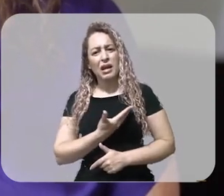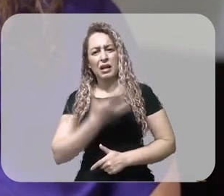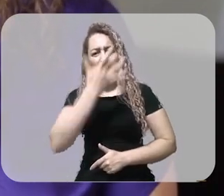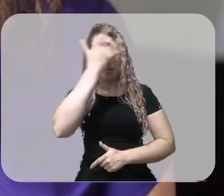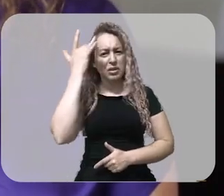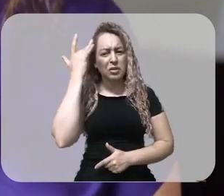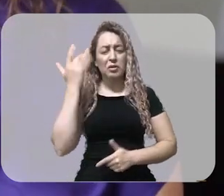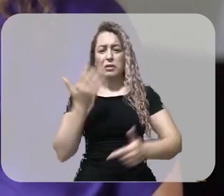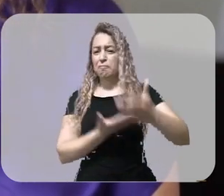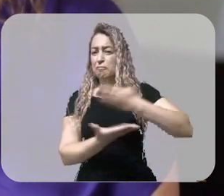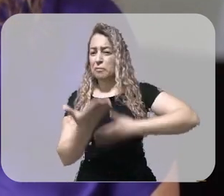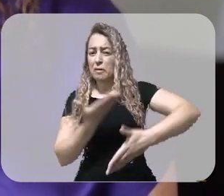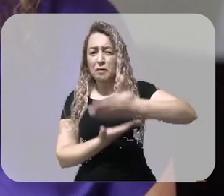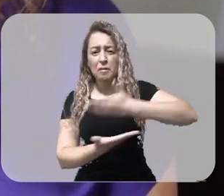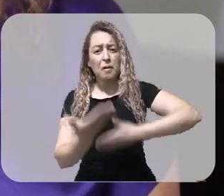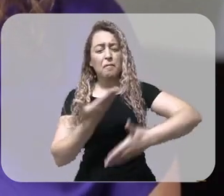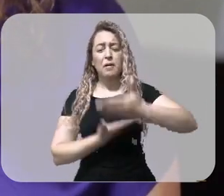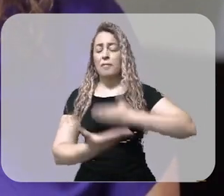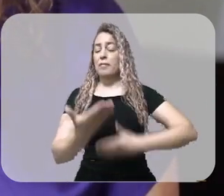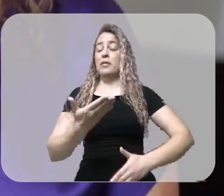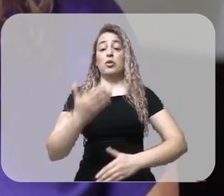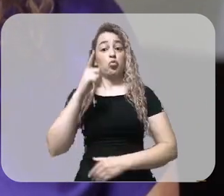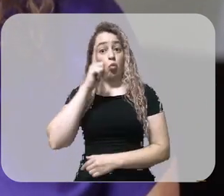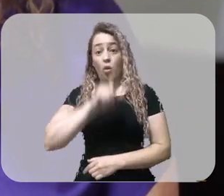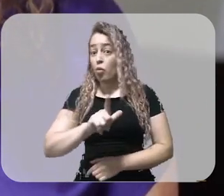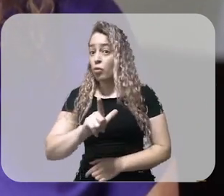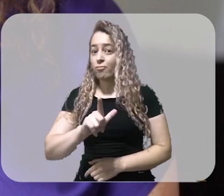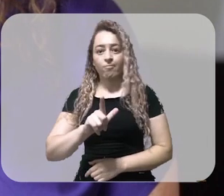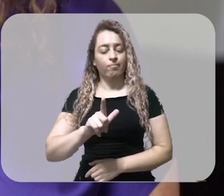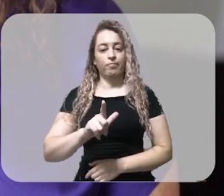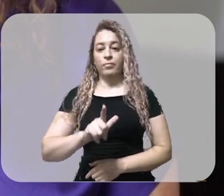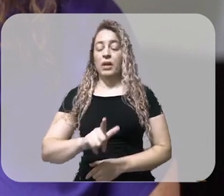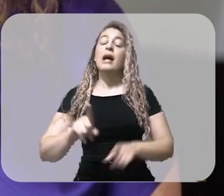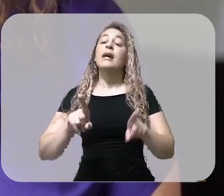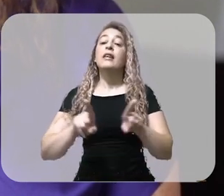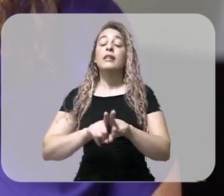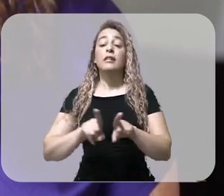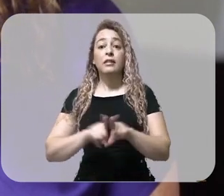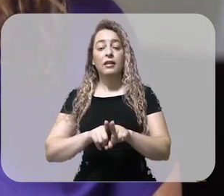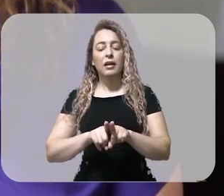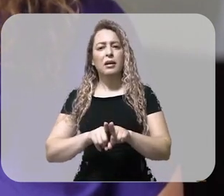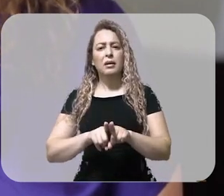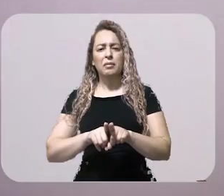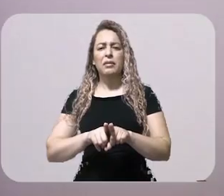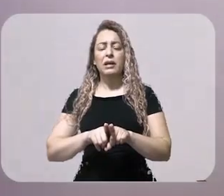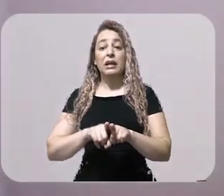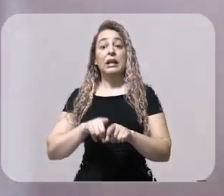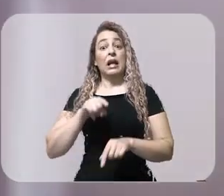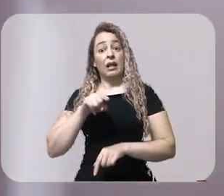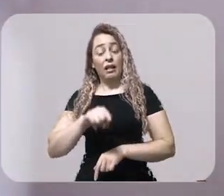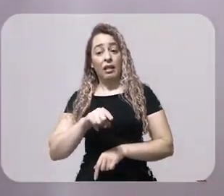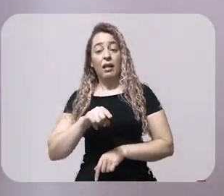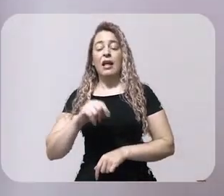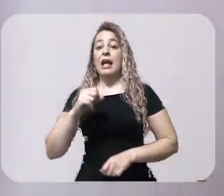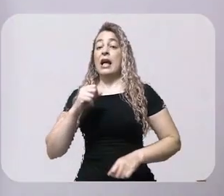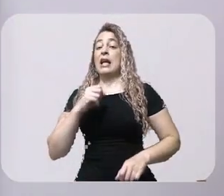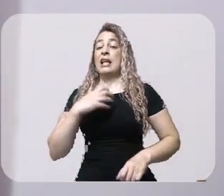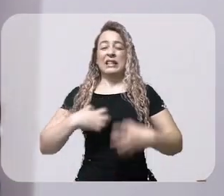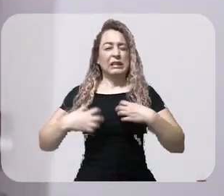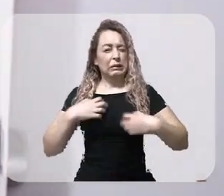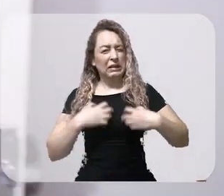as pessoas, com os colegas. Ele é muito agitado em alguns momentos.